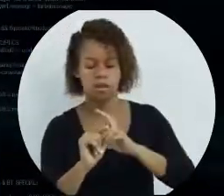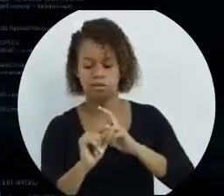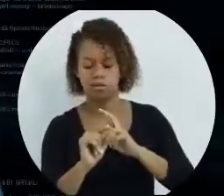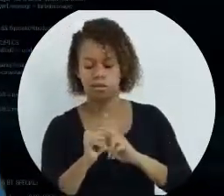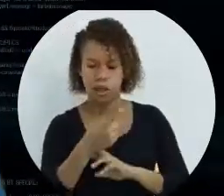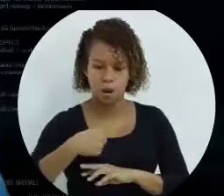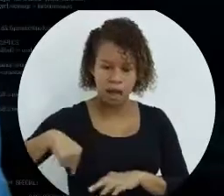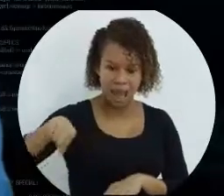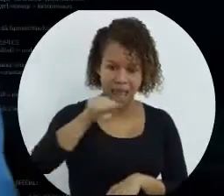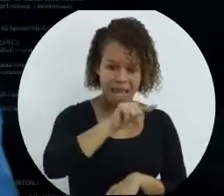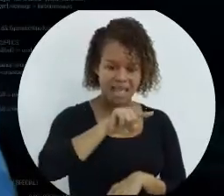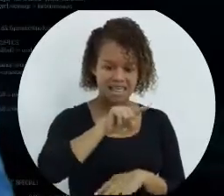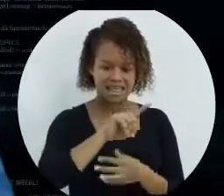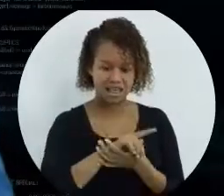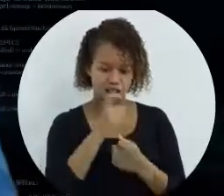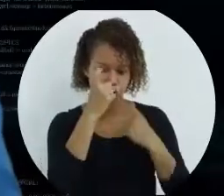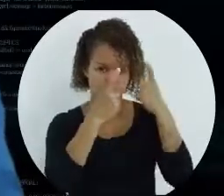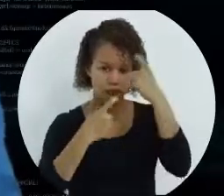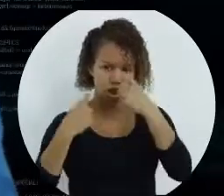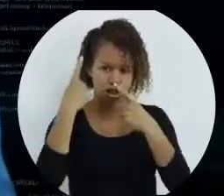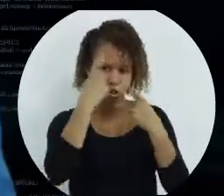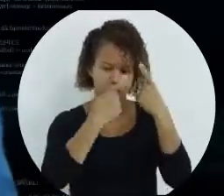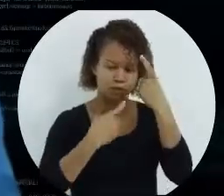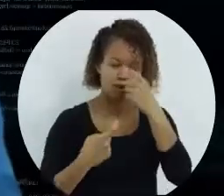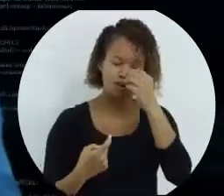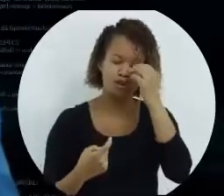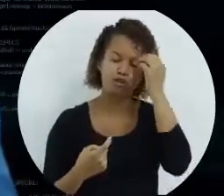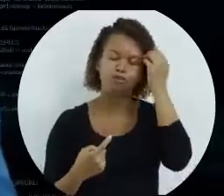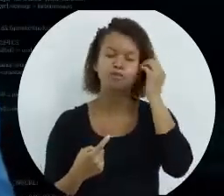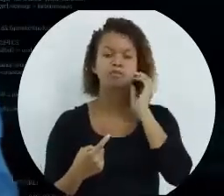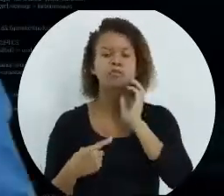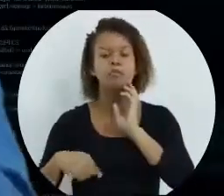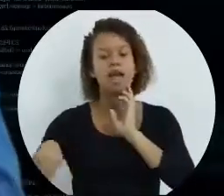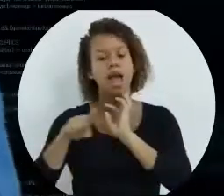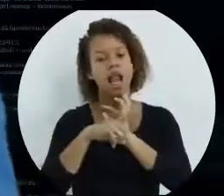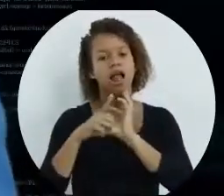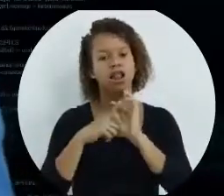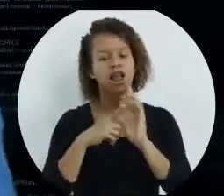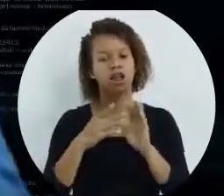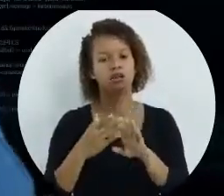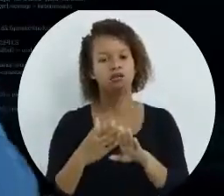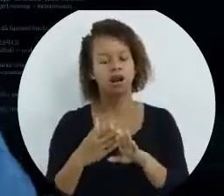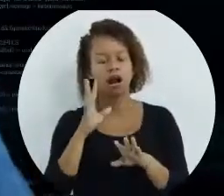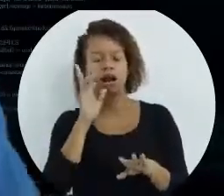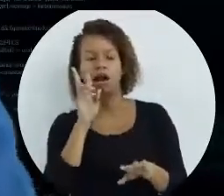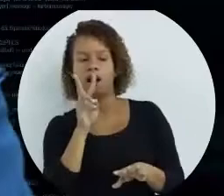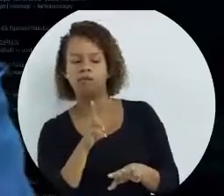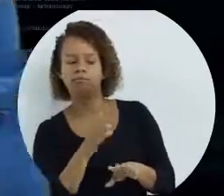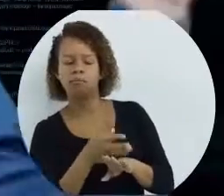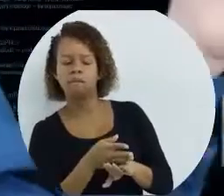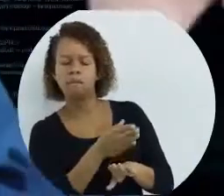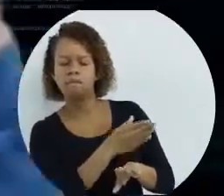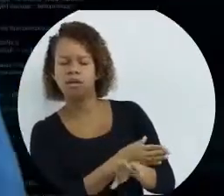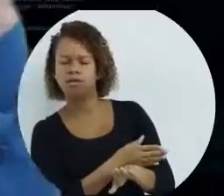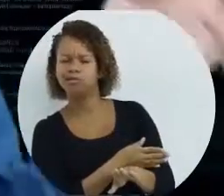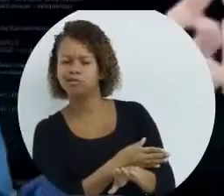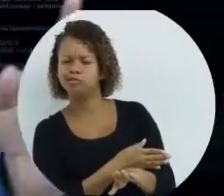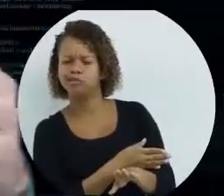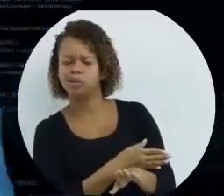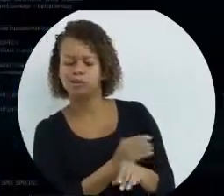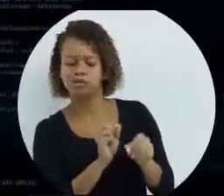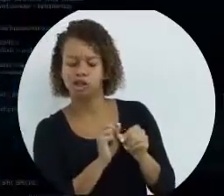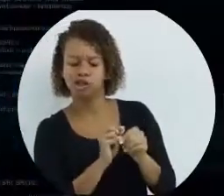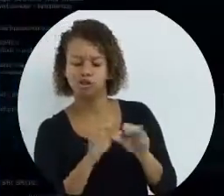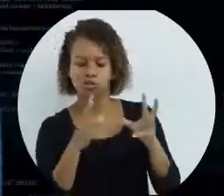Então, essa expressão, ela tem uma precedência. Ela não faz tudo junto, ou da